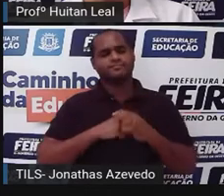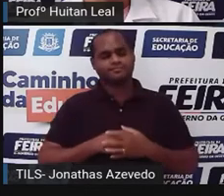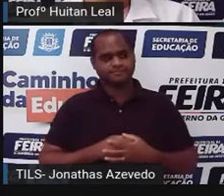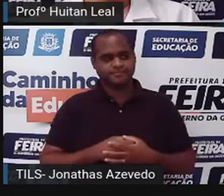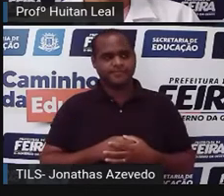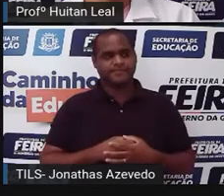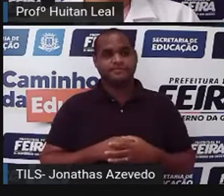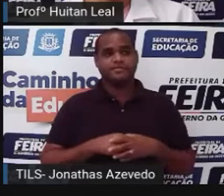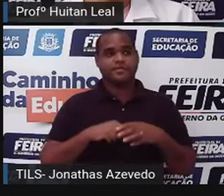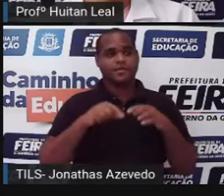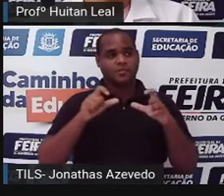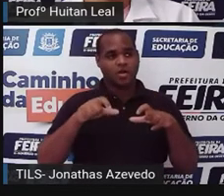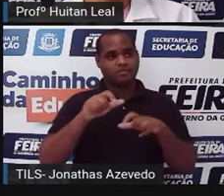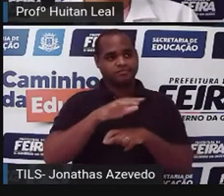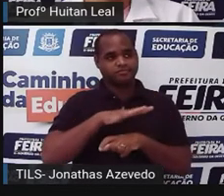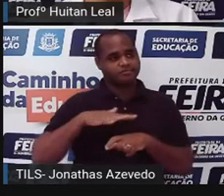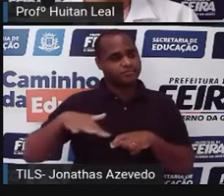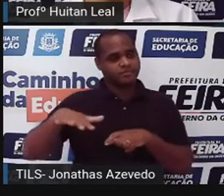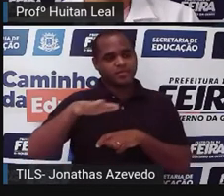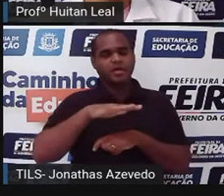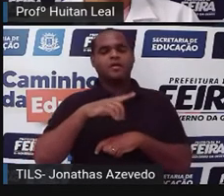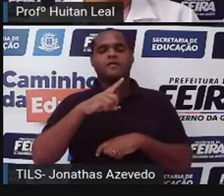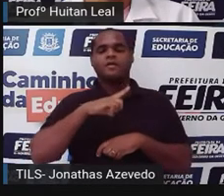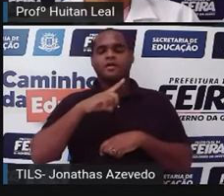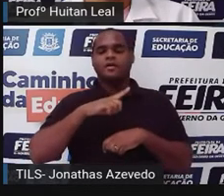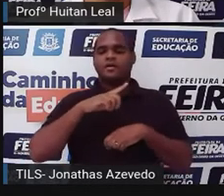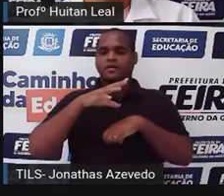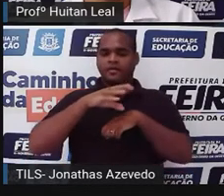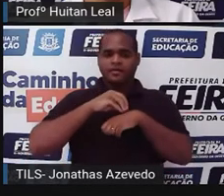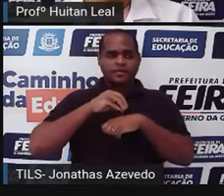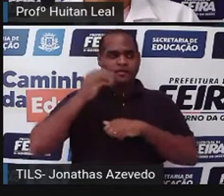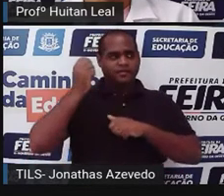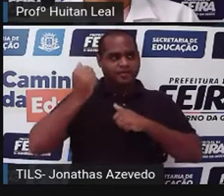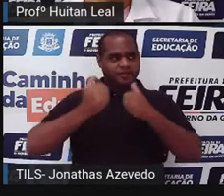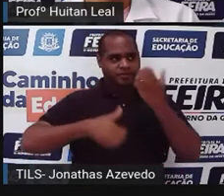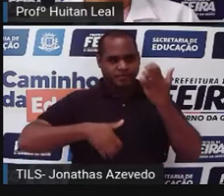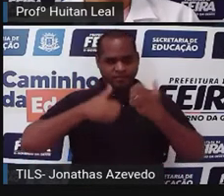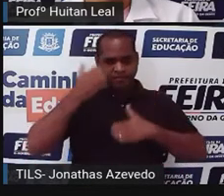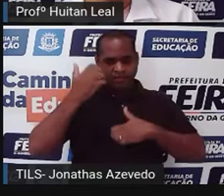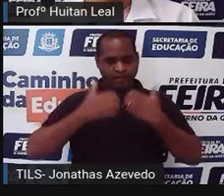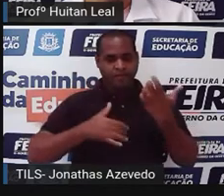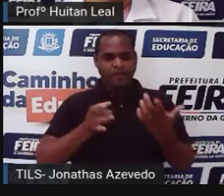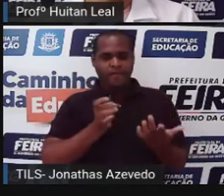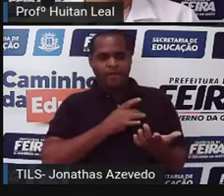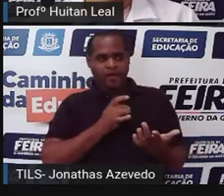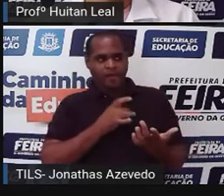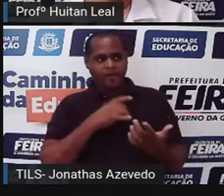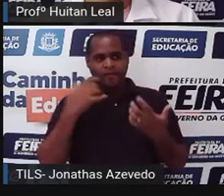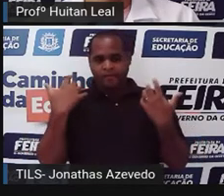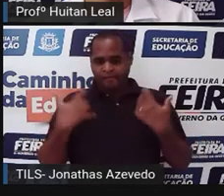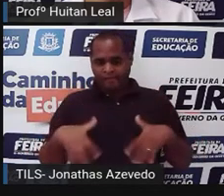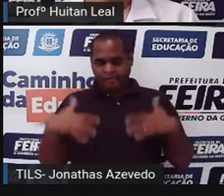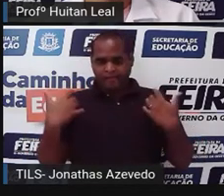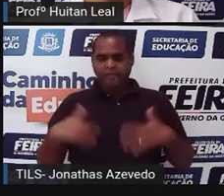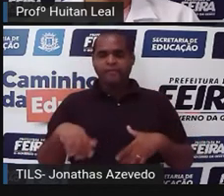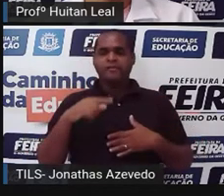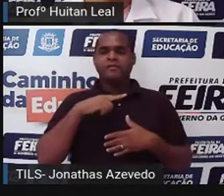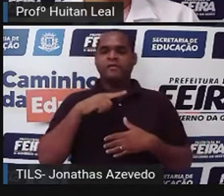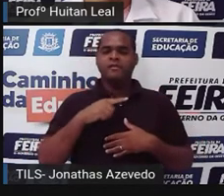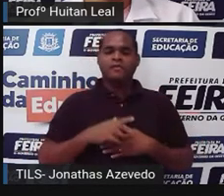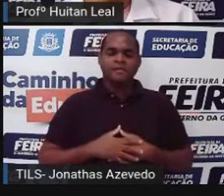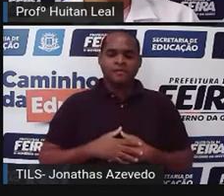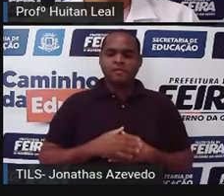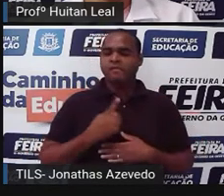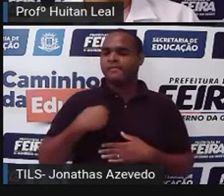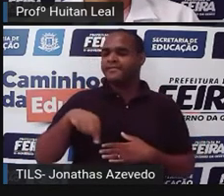nesse espaço, no espaço que nos traz temores, medos. Então, já que nós